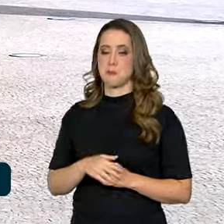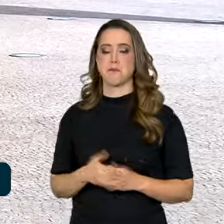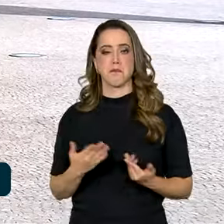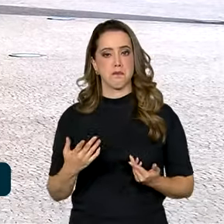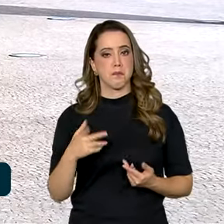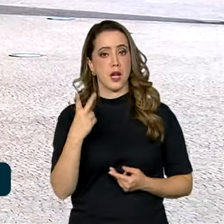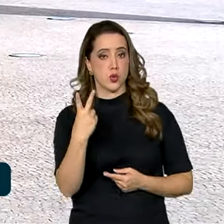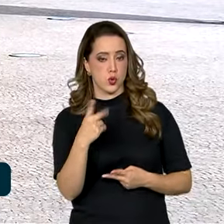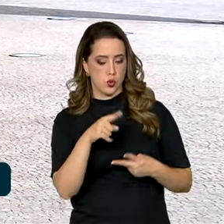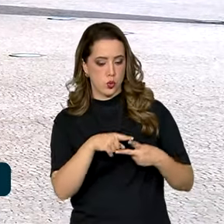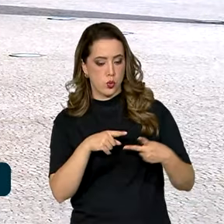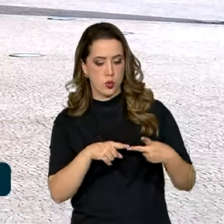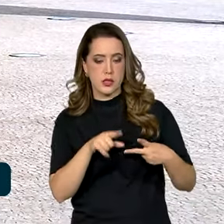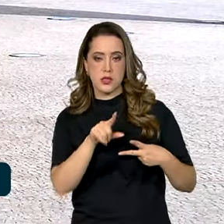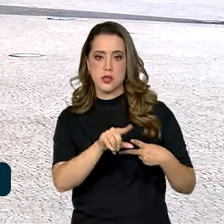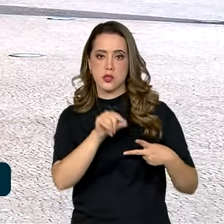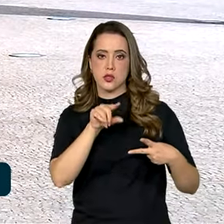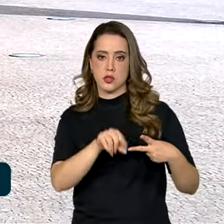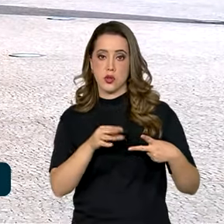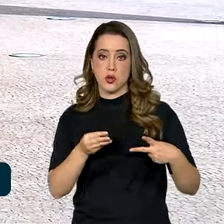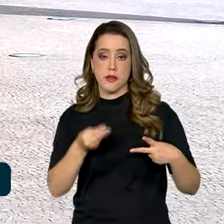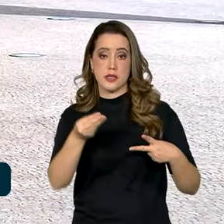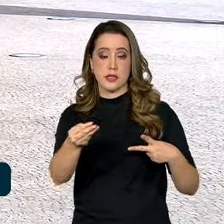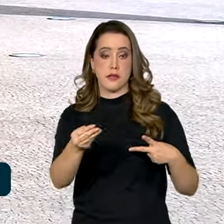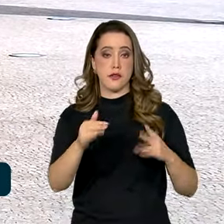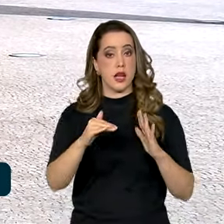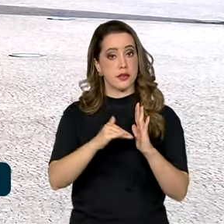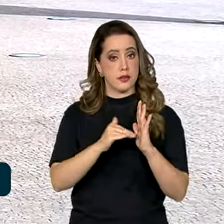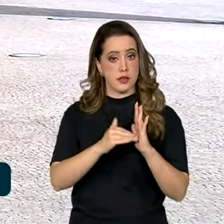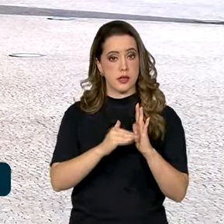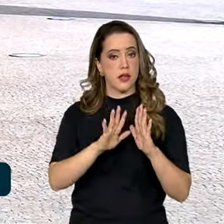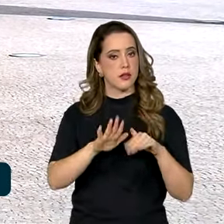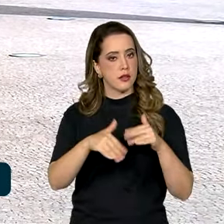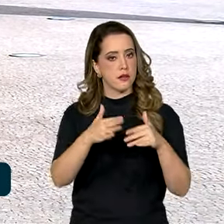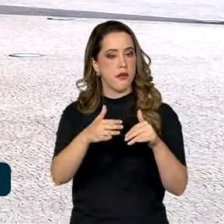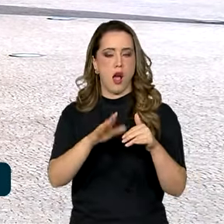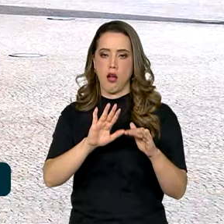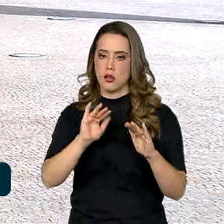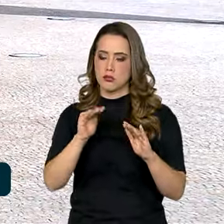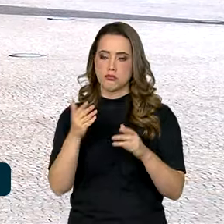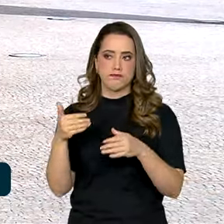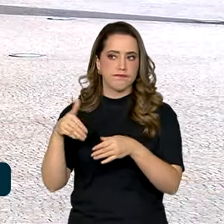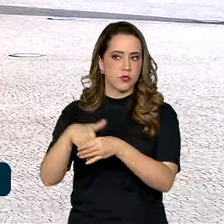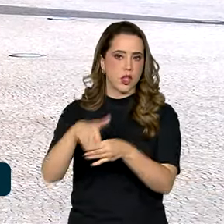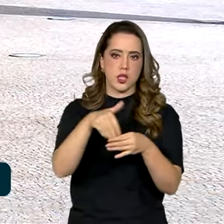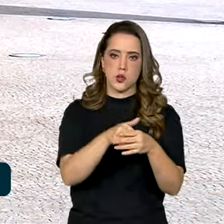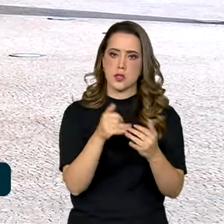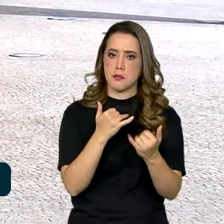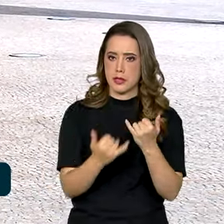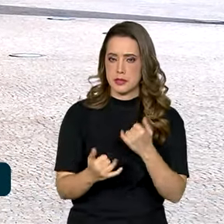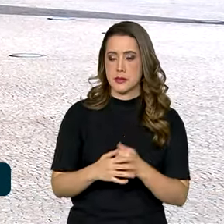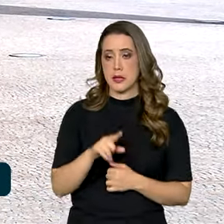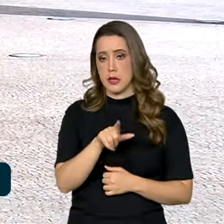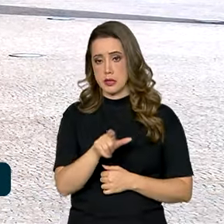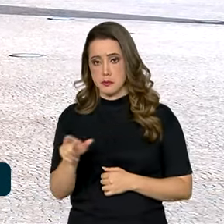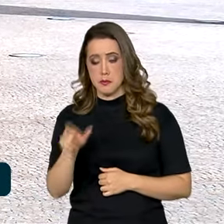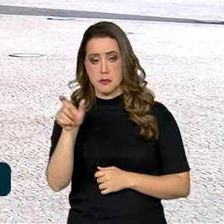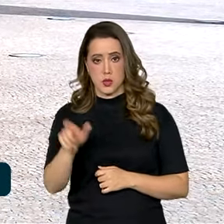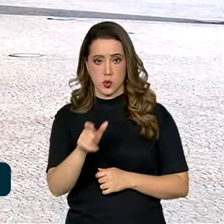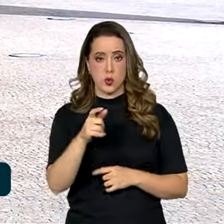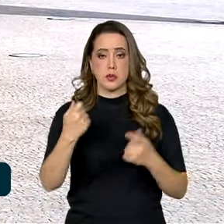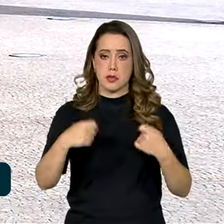As duas indicações serão enviadas ao Senado e devem seguir rito parecido. Os indicados passam por uma